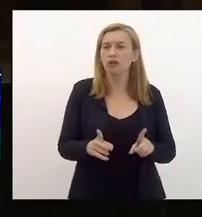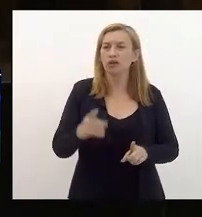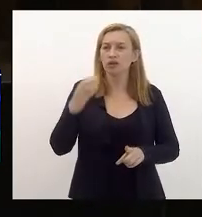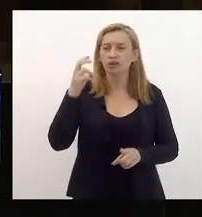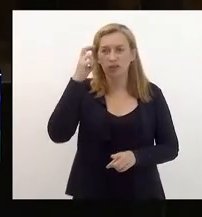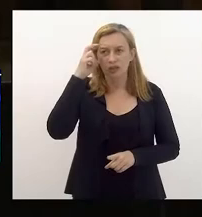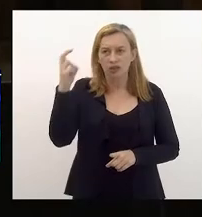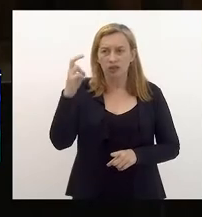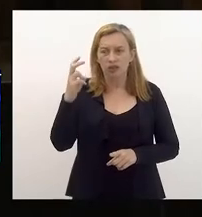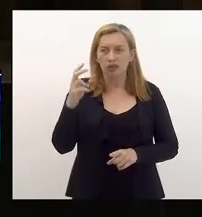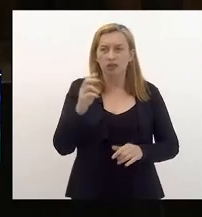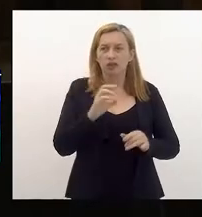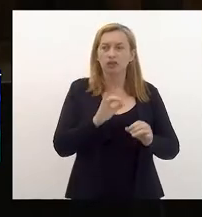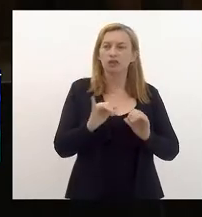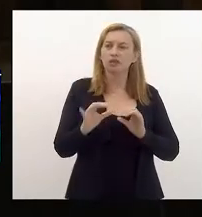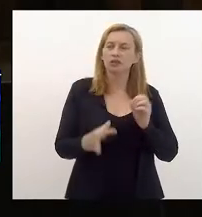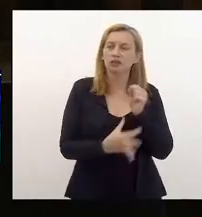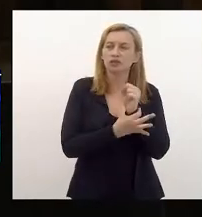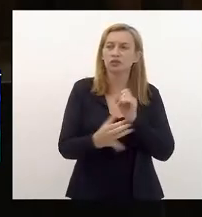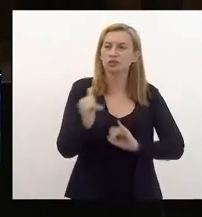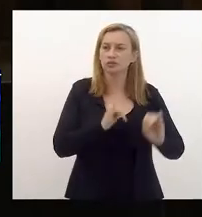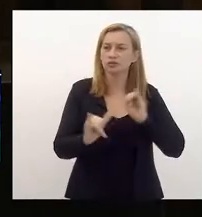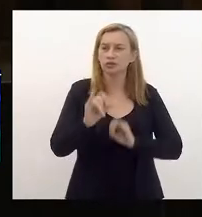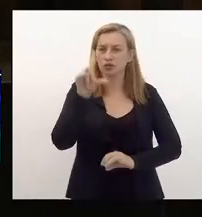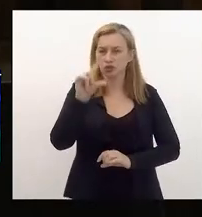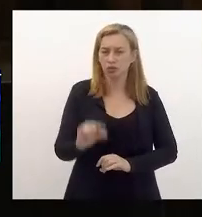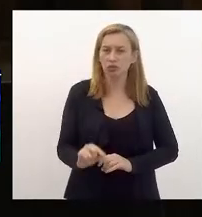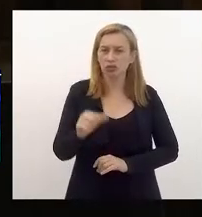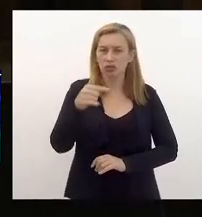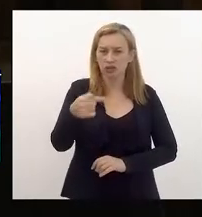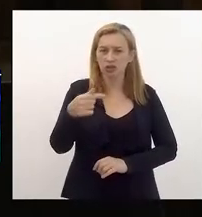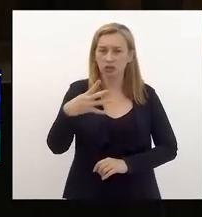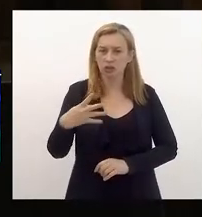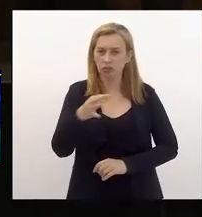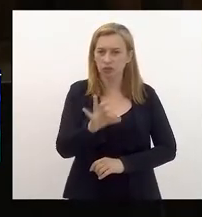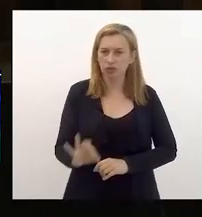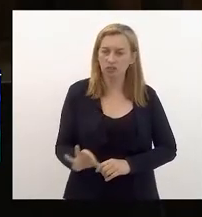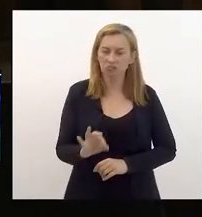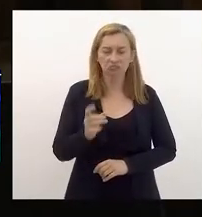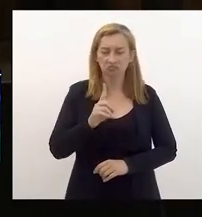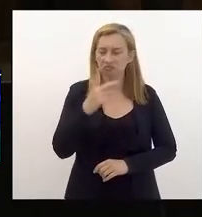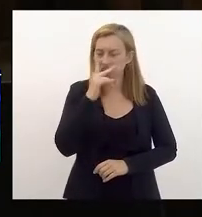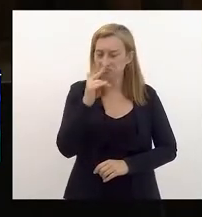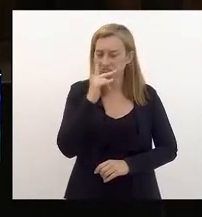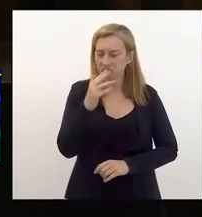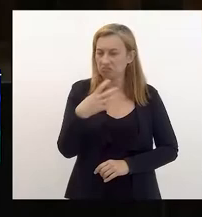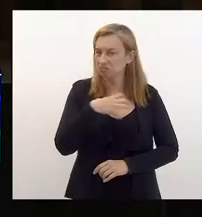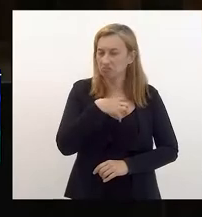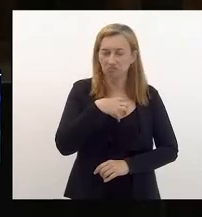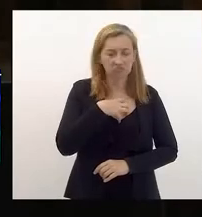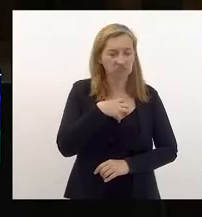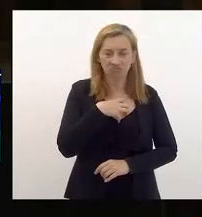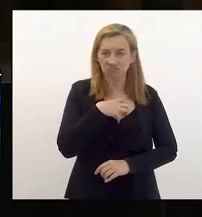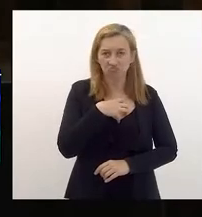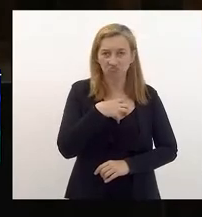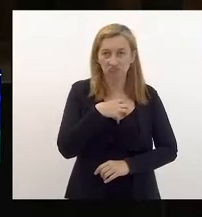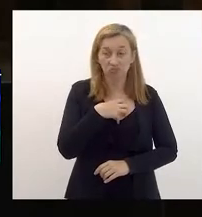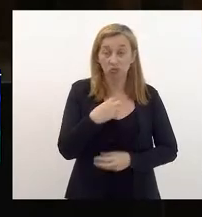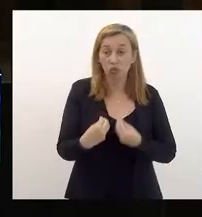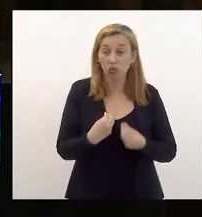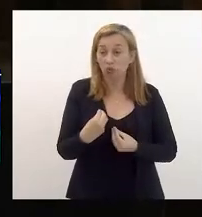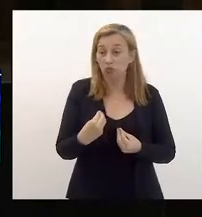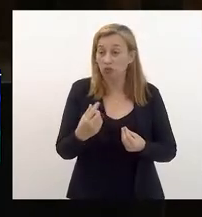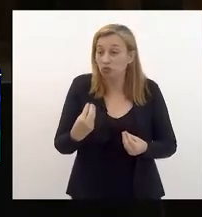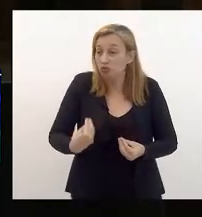e da informação foi reduzido em 74%. Não nos parece que faça sentido num cenário como a gente